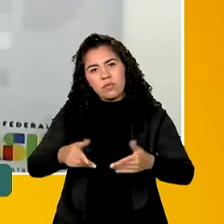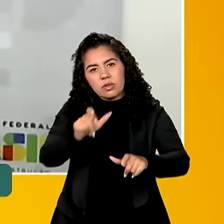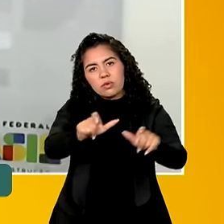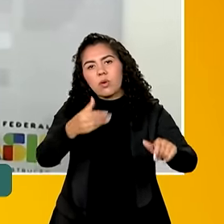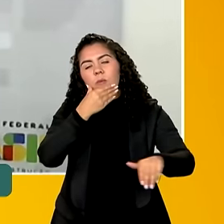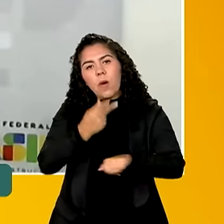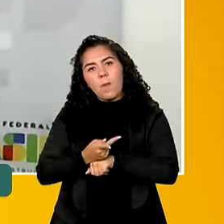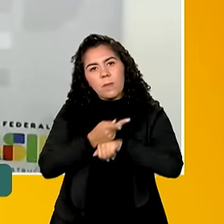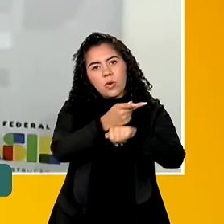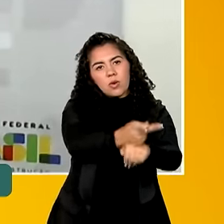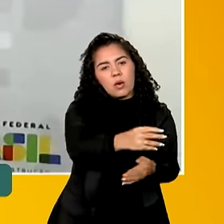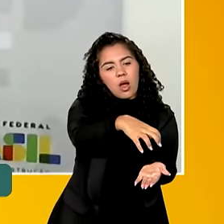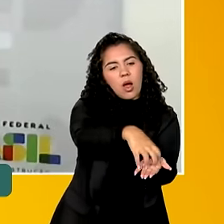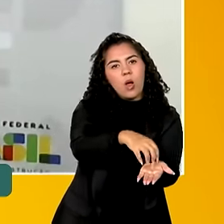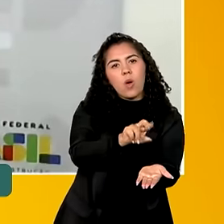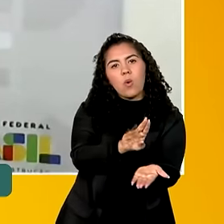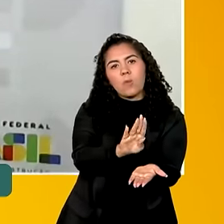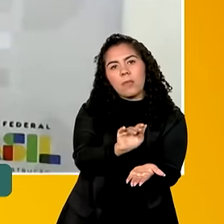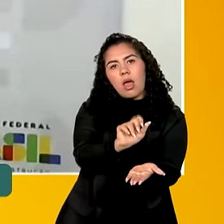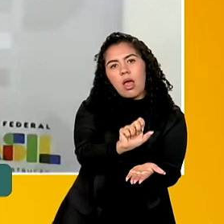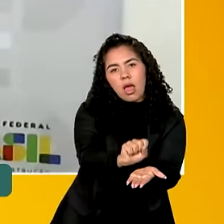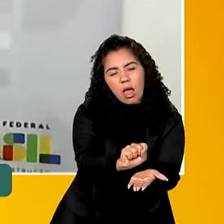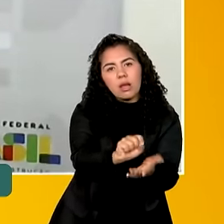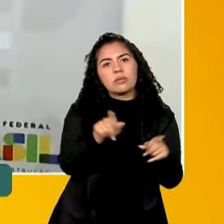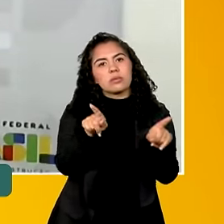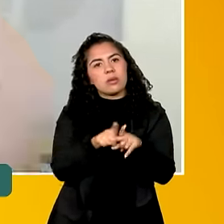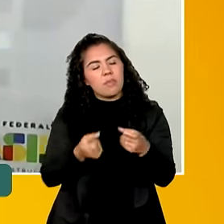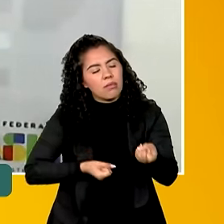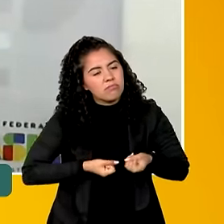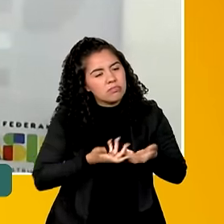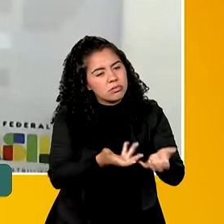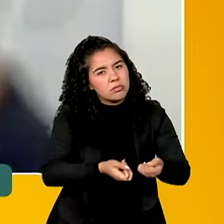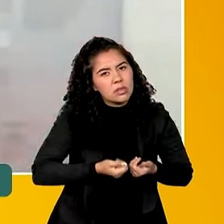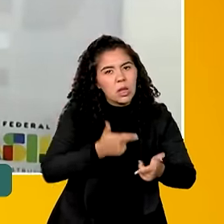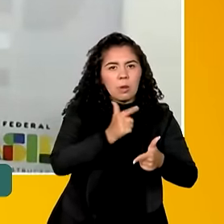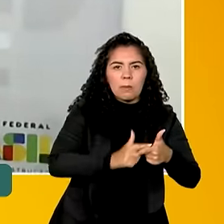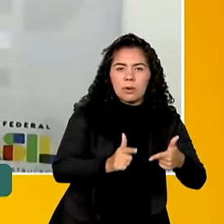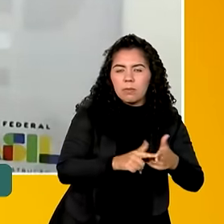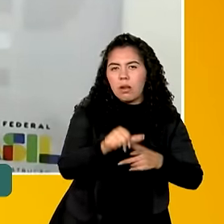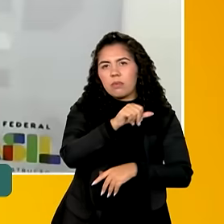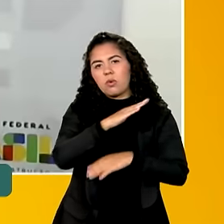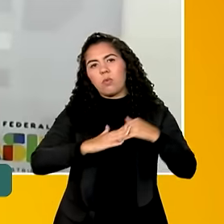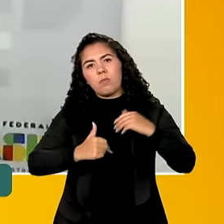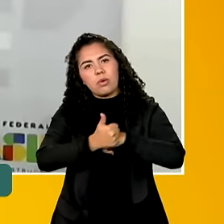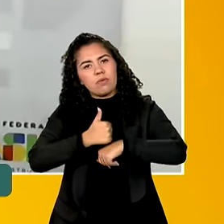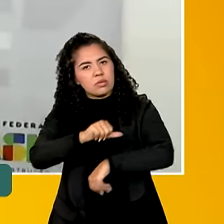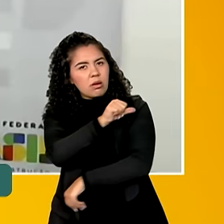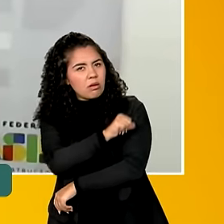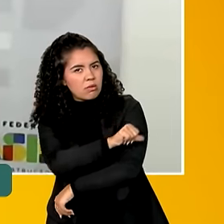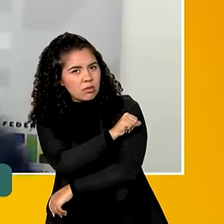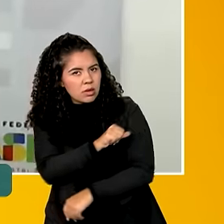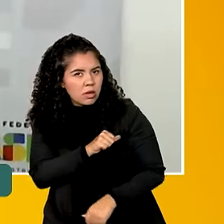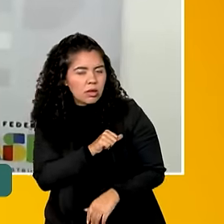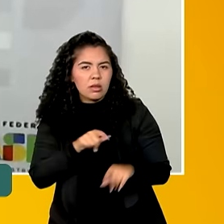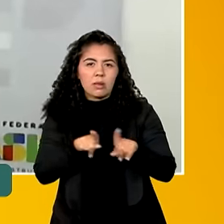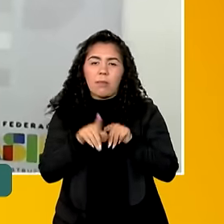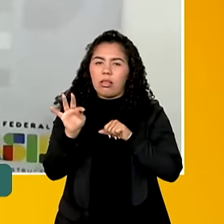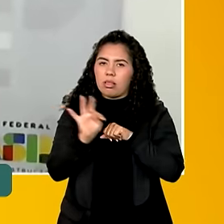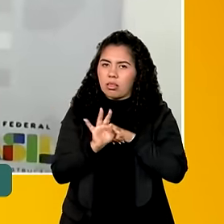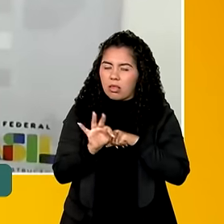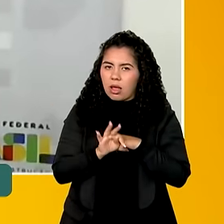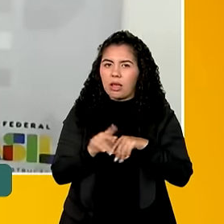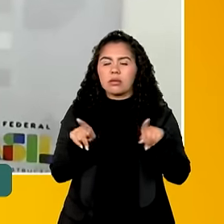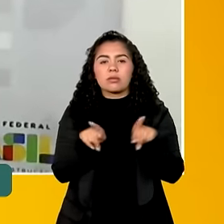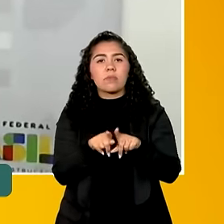mais próxima da sua casa e conversar sobre os seus problemas com o enfermeiro, com o técnico de enfermagem, com o agente